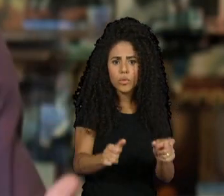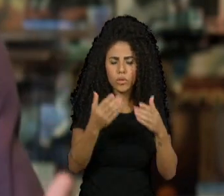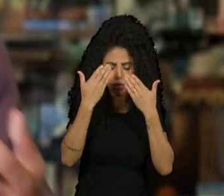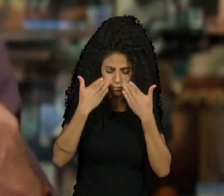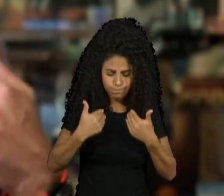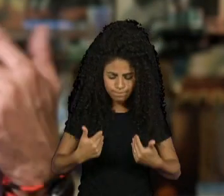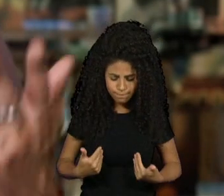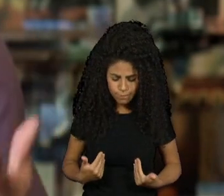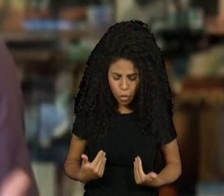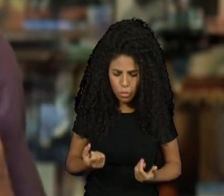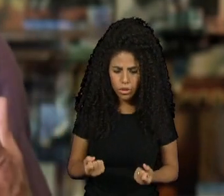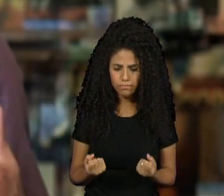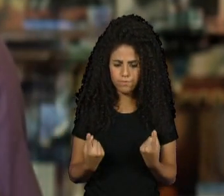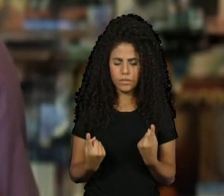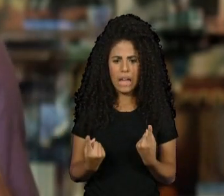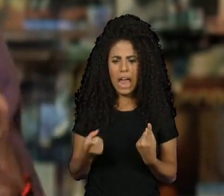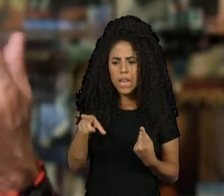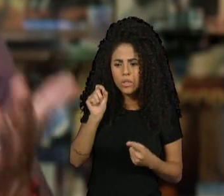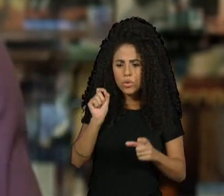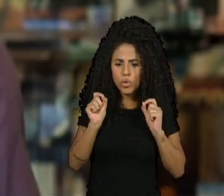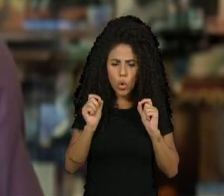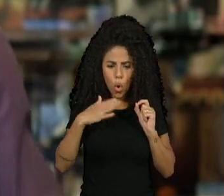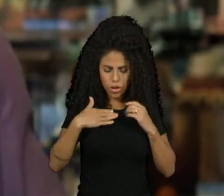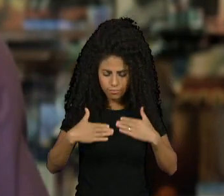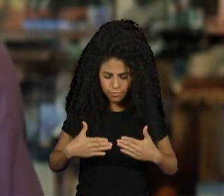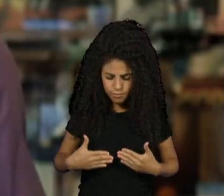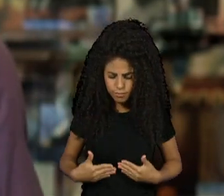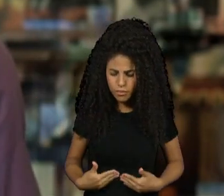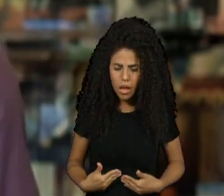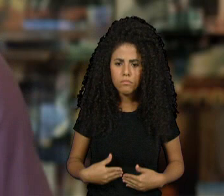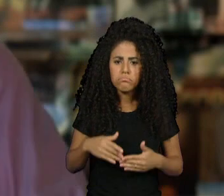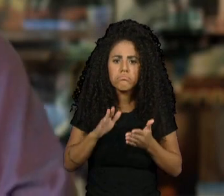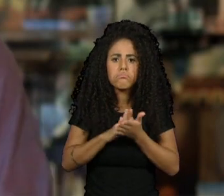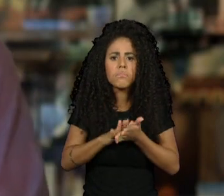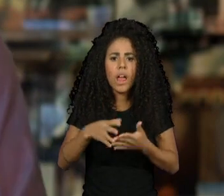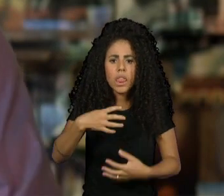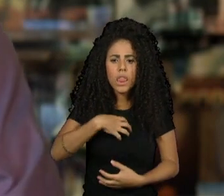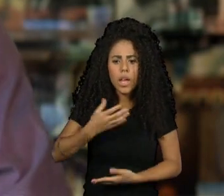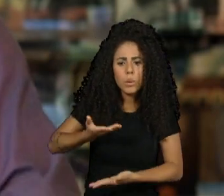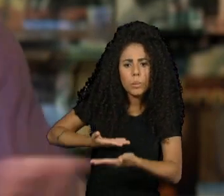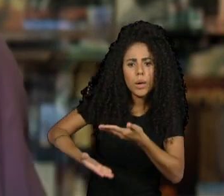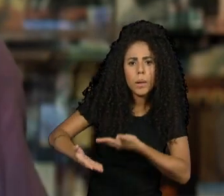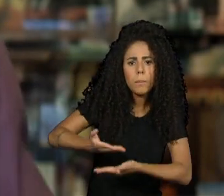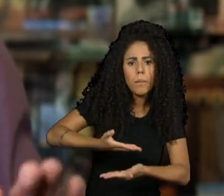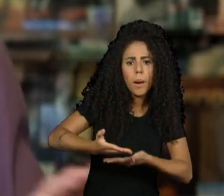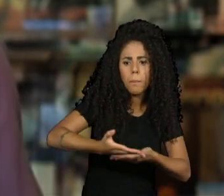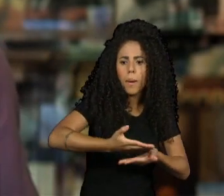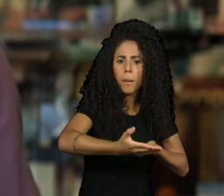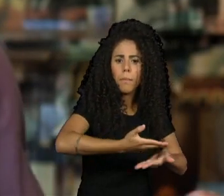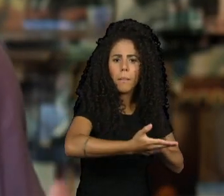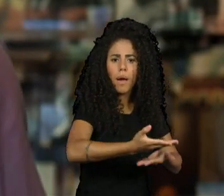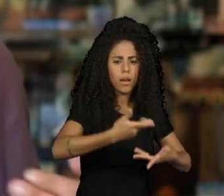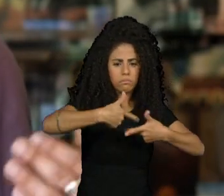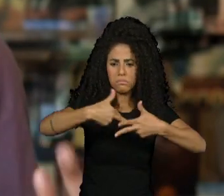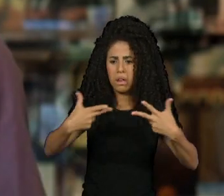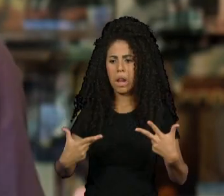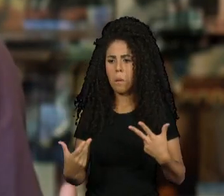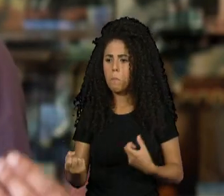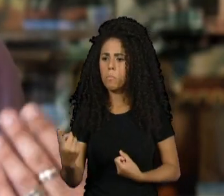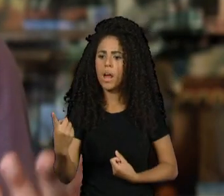encaixam, elas não se enxergam, elas não se sentem confortáveis em nenhum dos gêneros